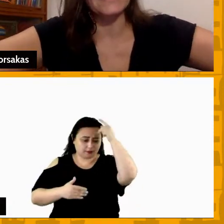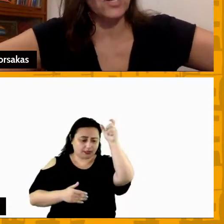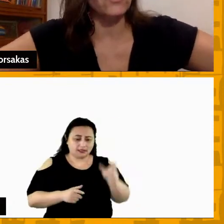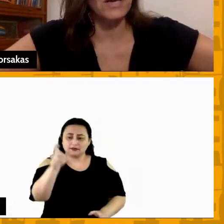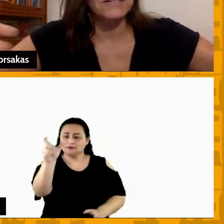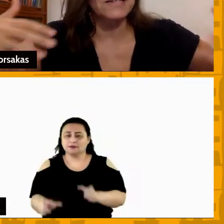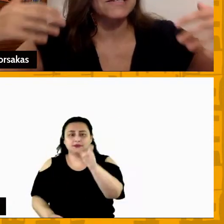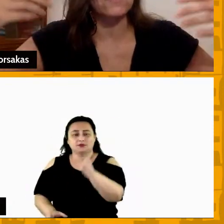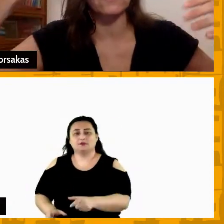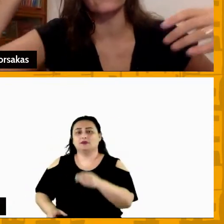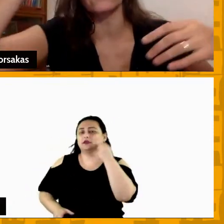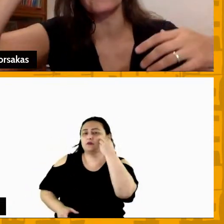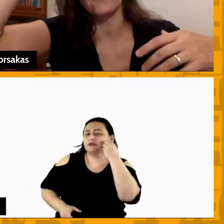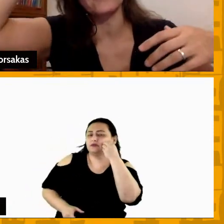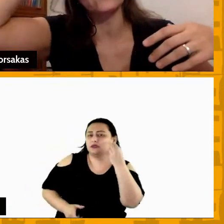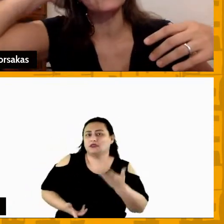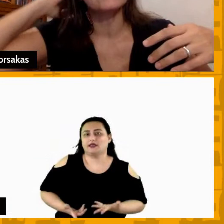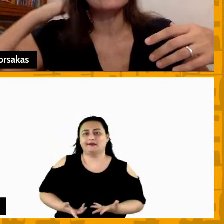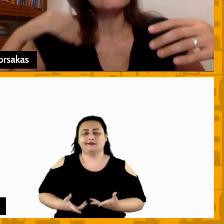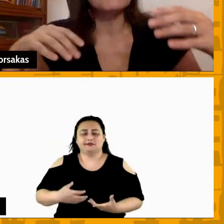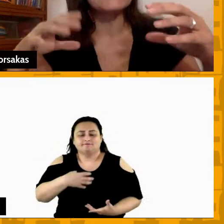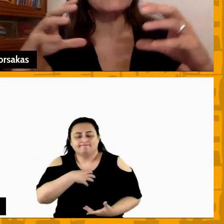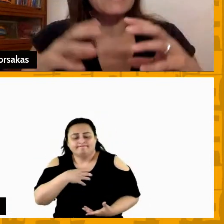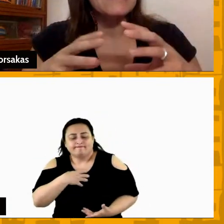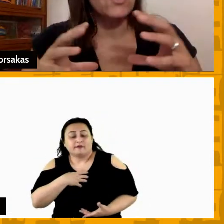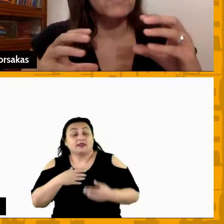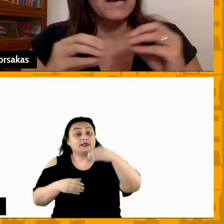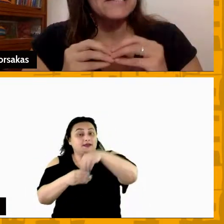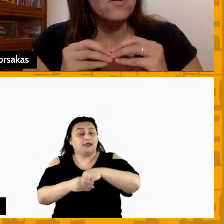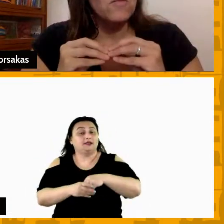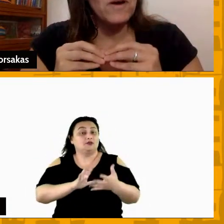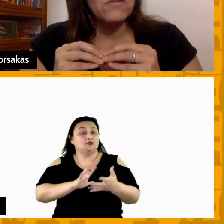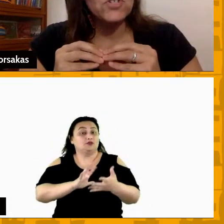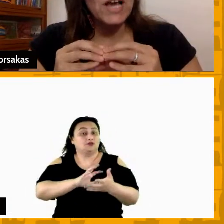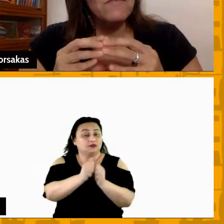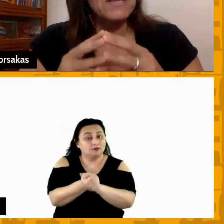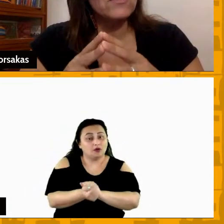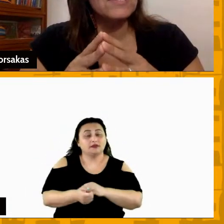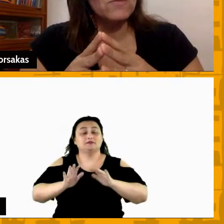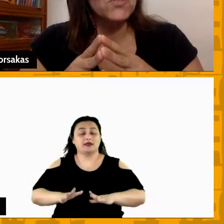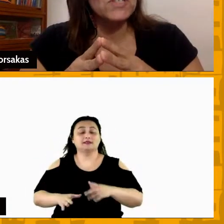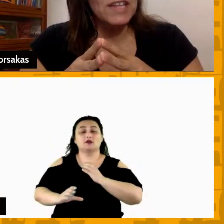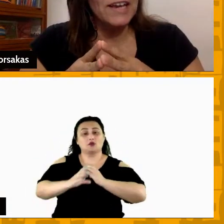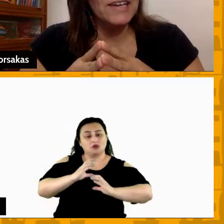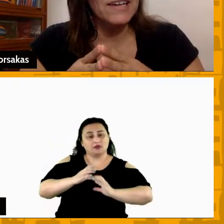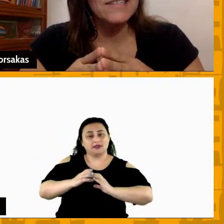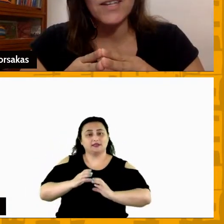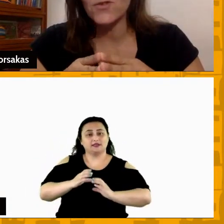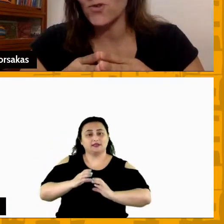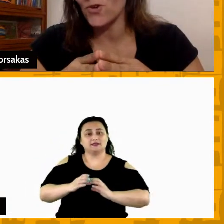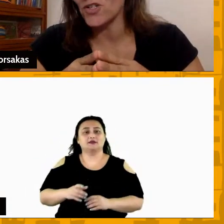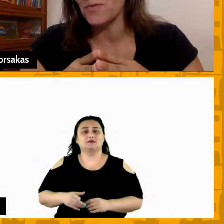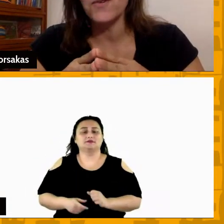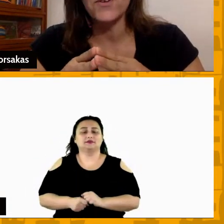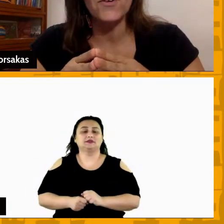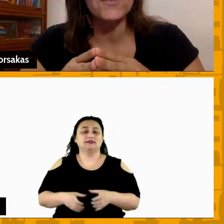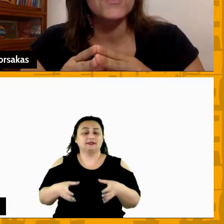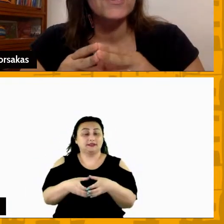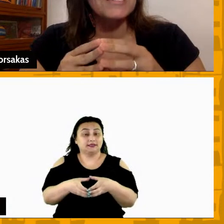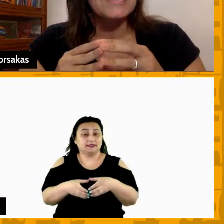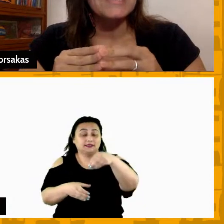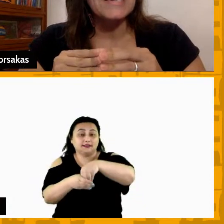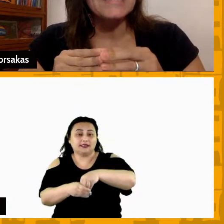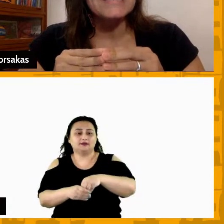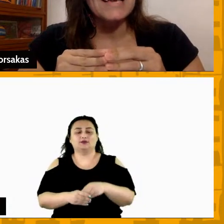ter uma experiência de autorrealização dentro do esporte mas que trazem a comunicação como ela o chave dentro das comissões técnicas tem um estudo que eu acho bem